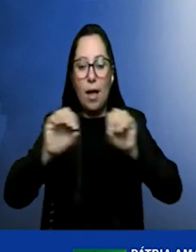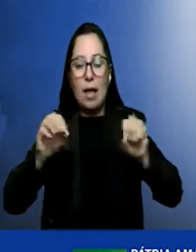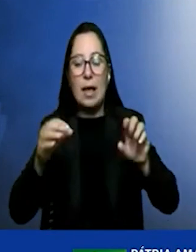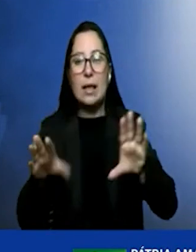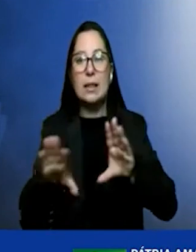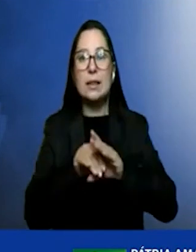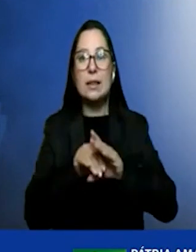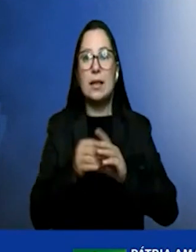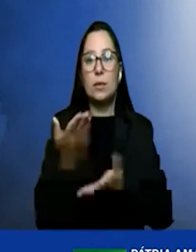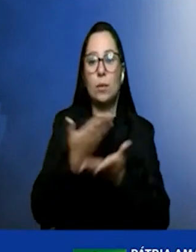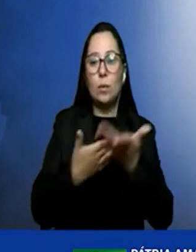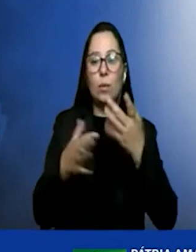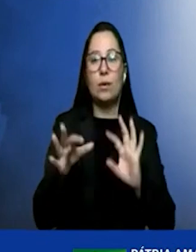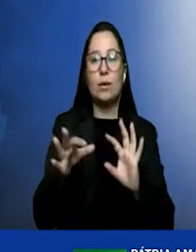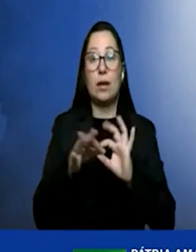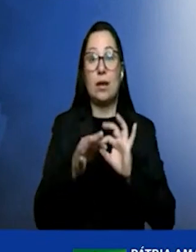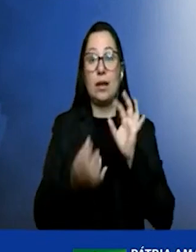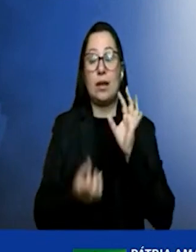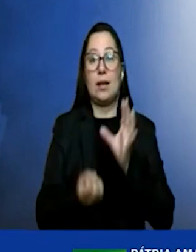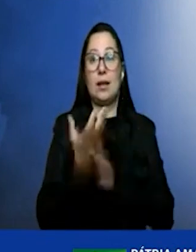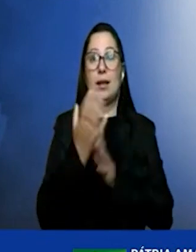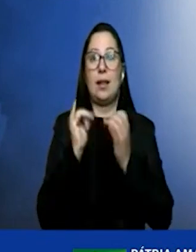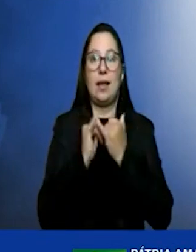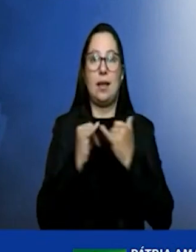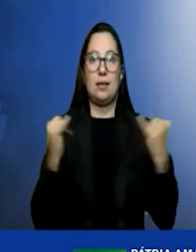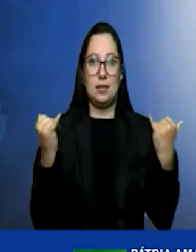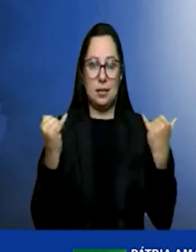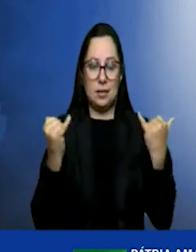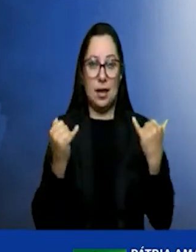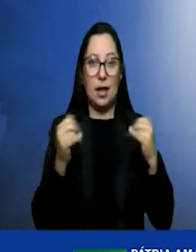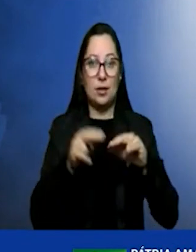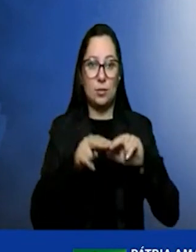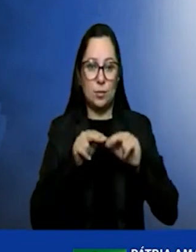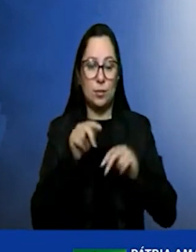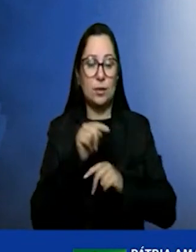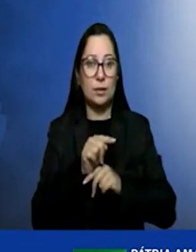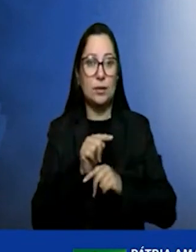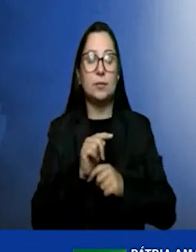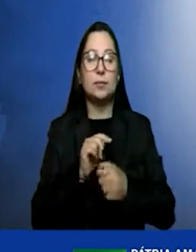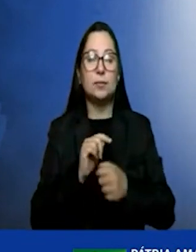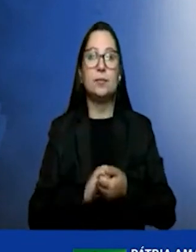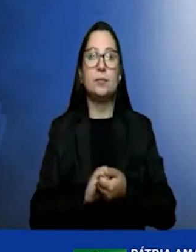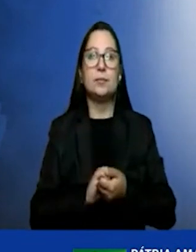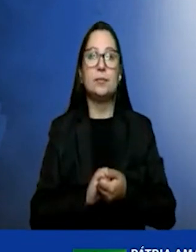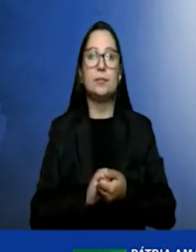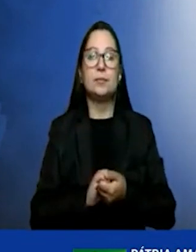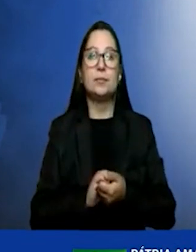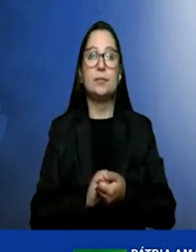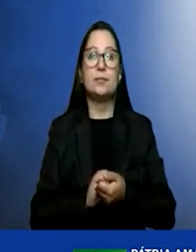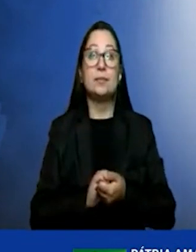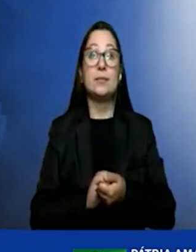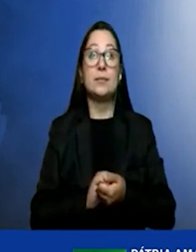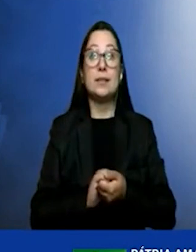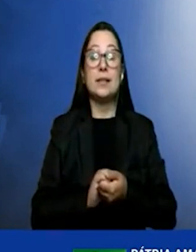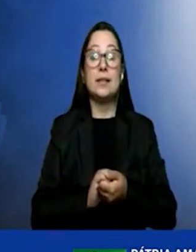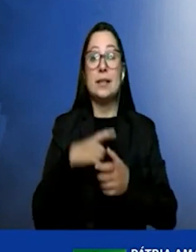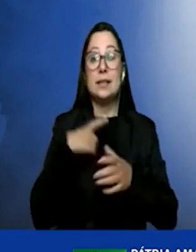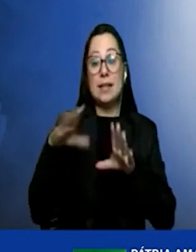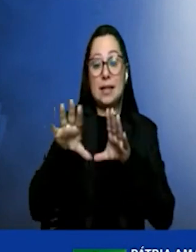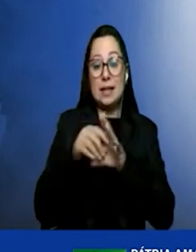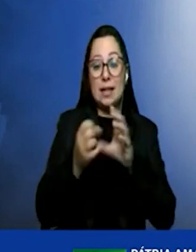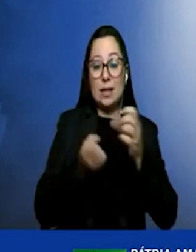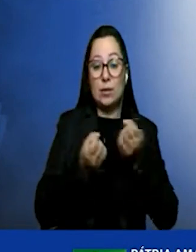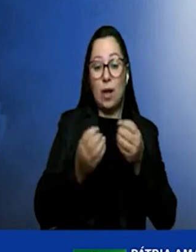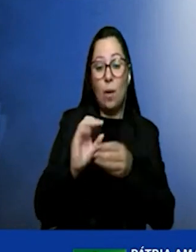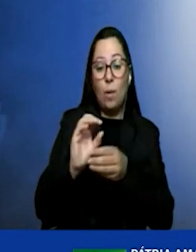si e criam essa eletricidade, portanto, essa energia. E, finalmente, o que acontece, tem uma válvula dentro do carro que,